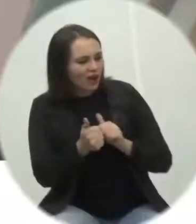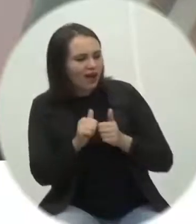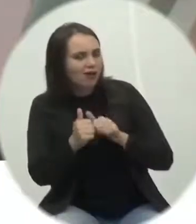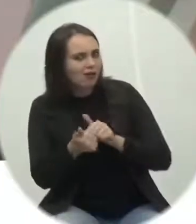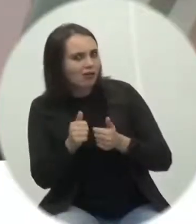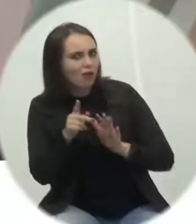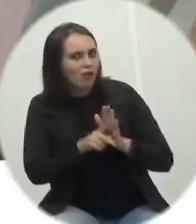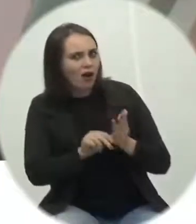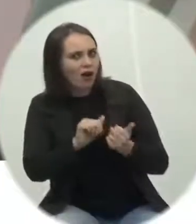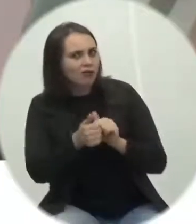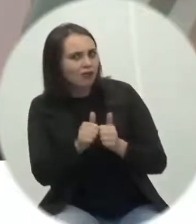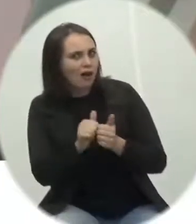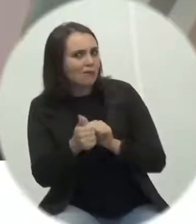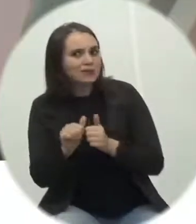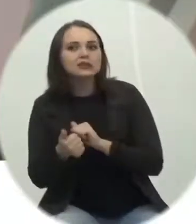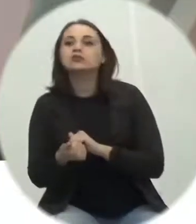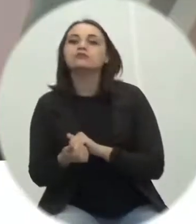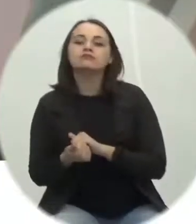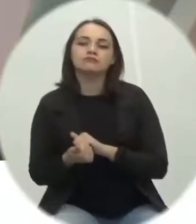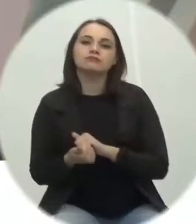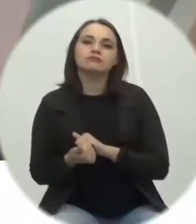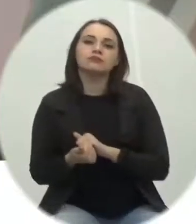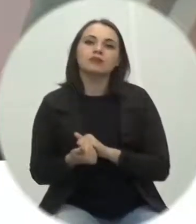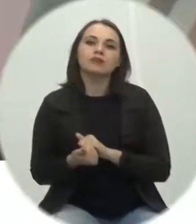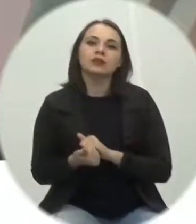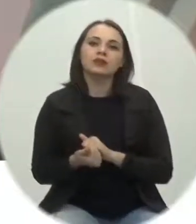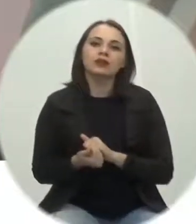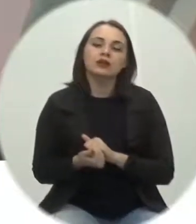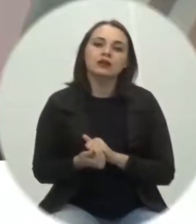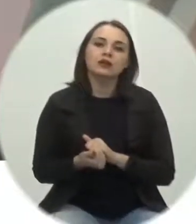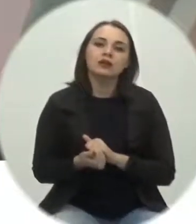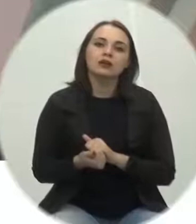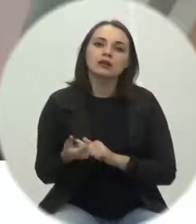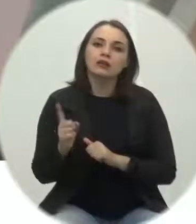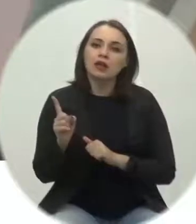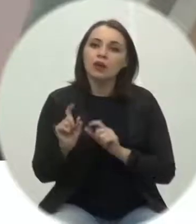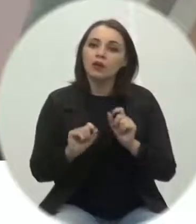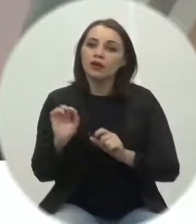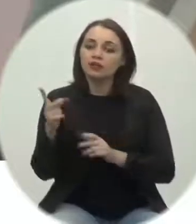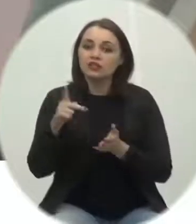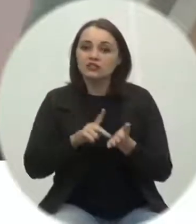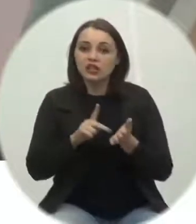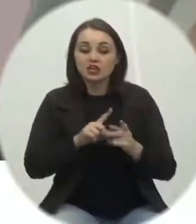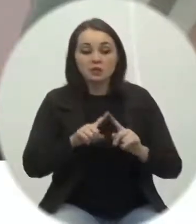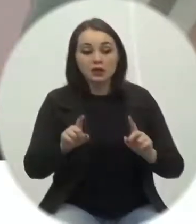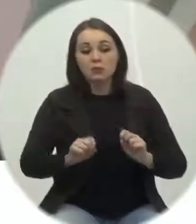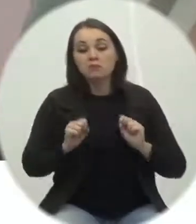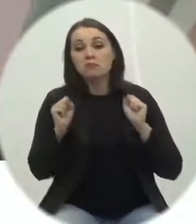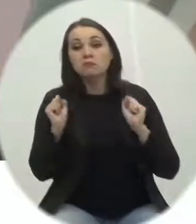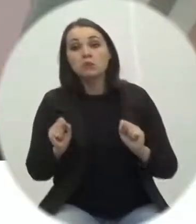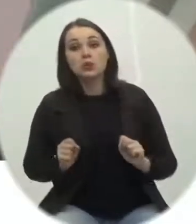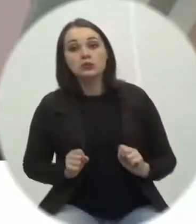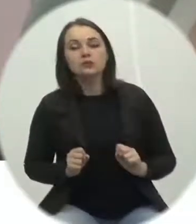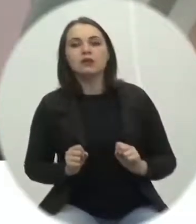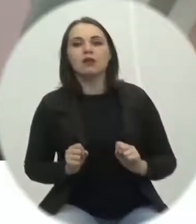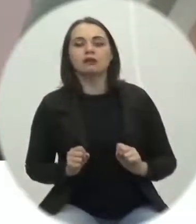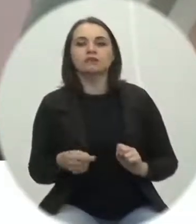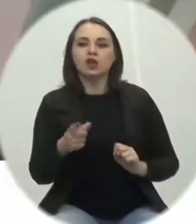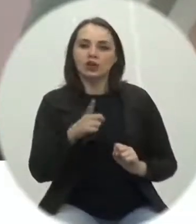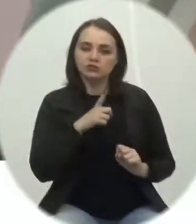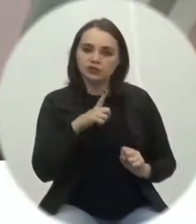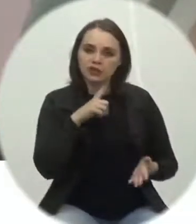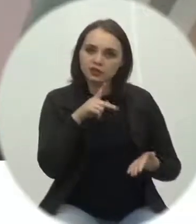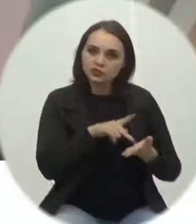projeto, não na realidade, mas com a possibilidade de obter